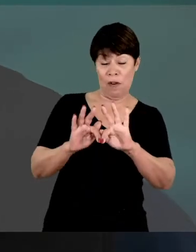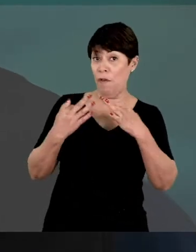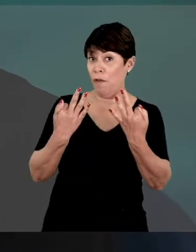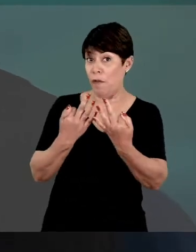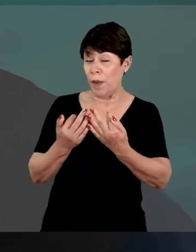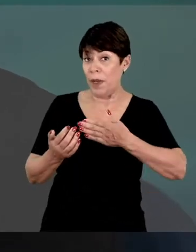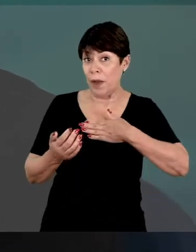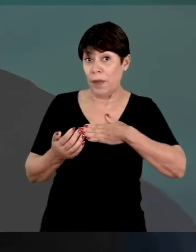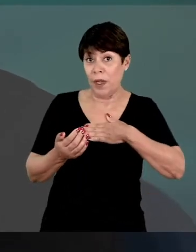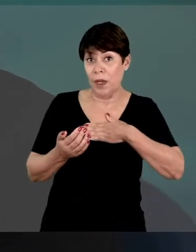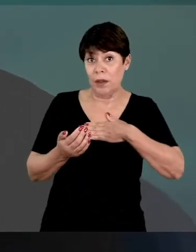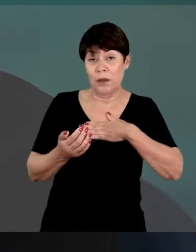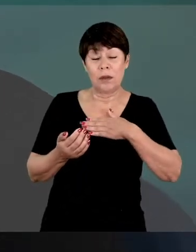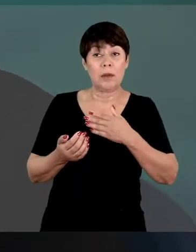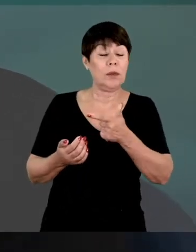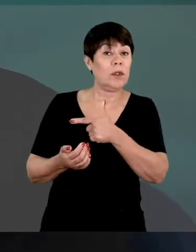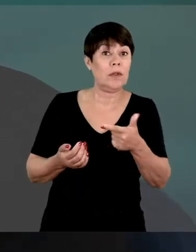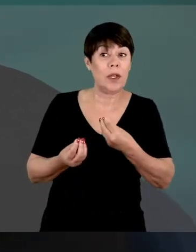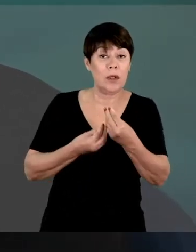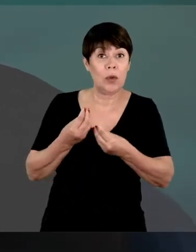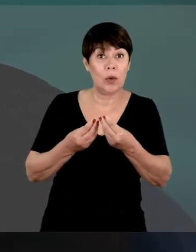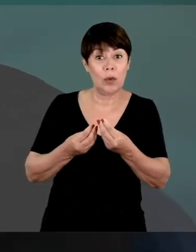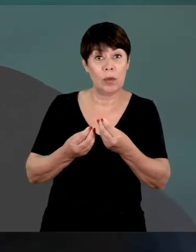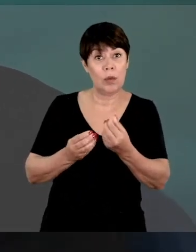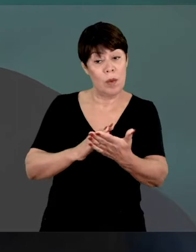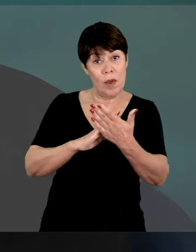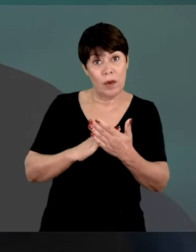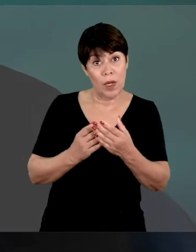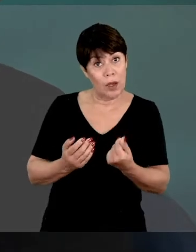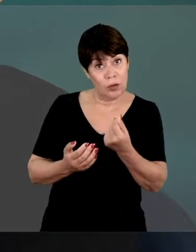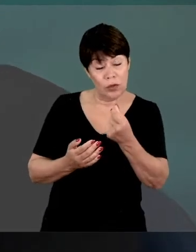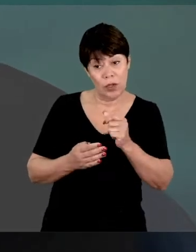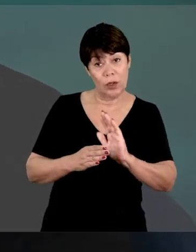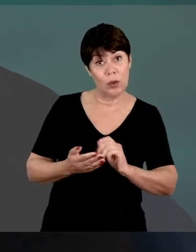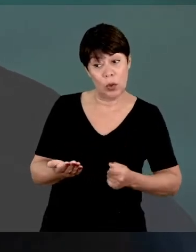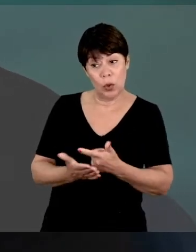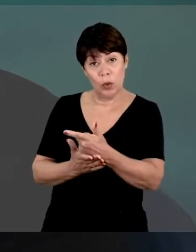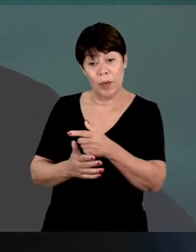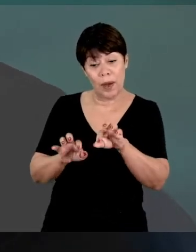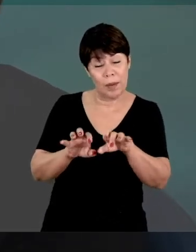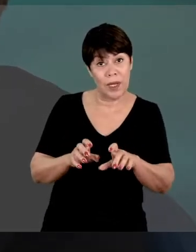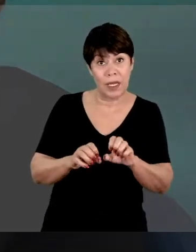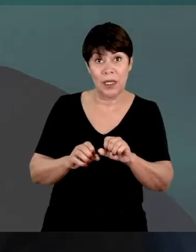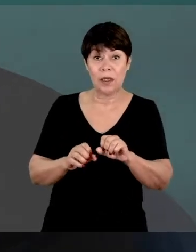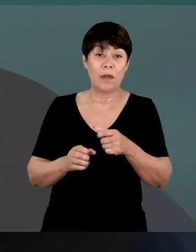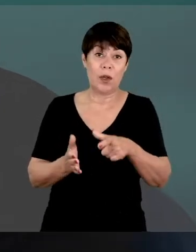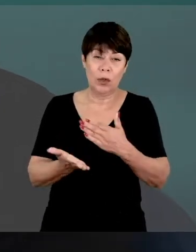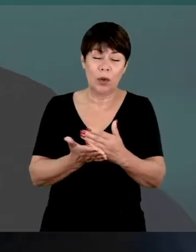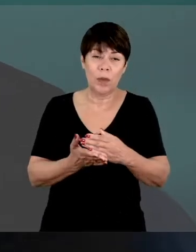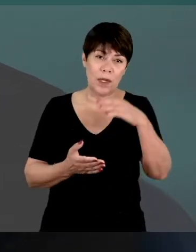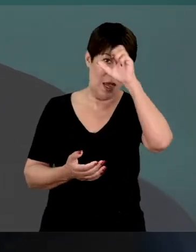Se a minha família não tivesse condição financeira de comprar uma máquina de escrever quando eu estava sendo alfabetizado, eu não teria sido